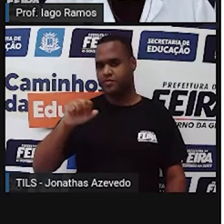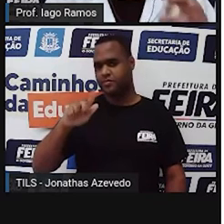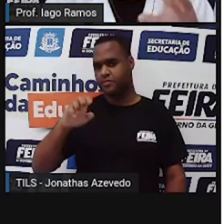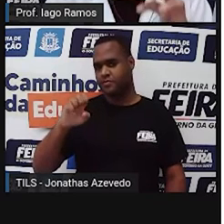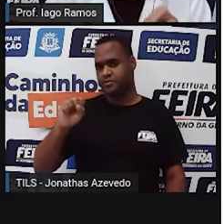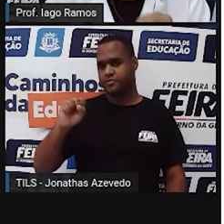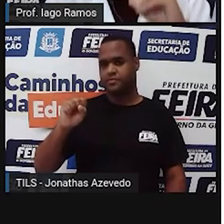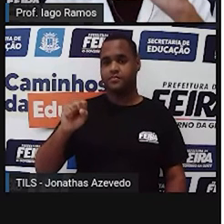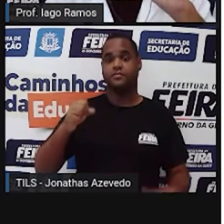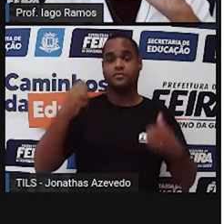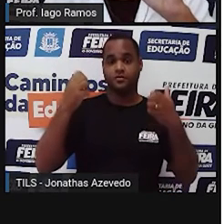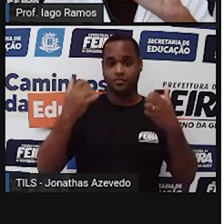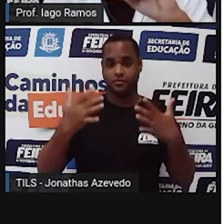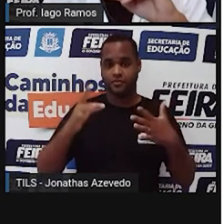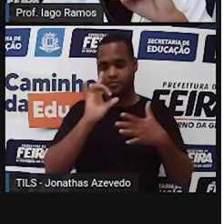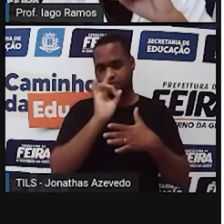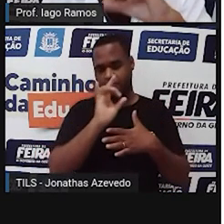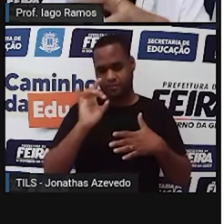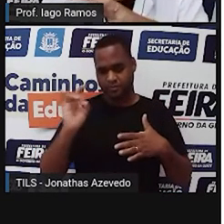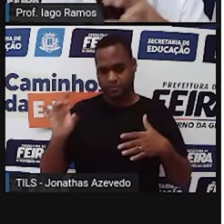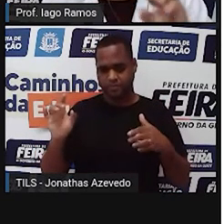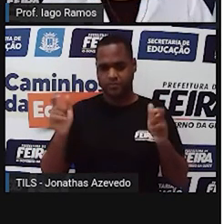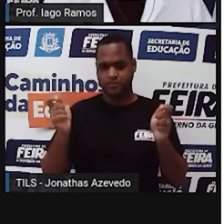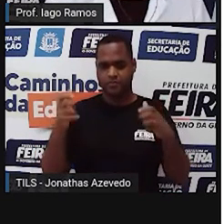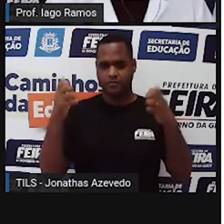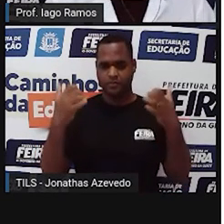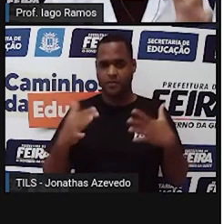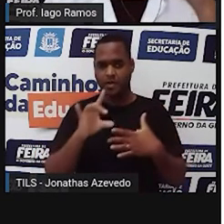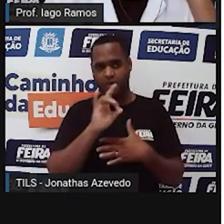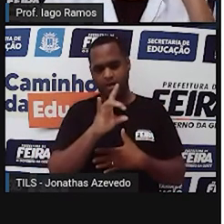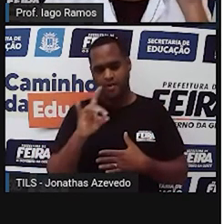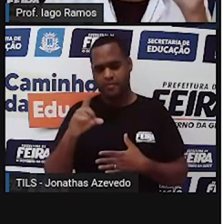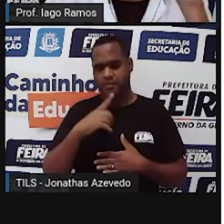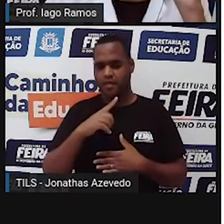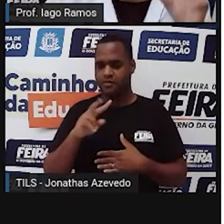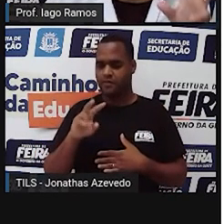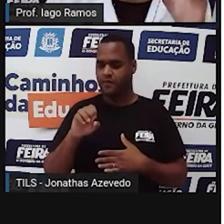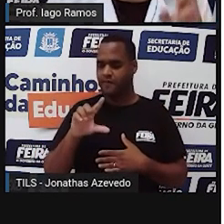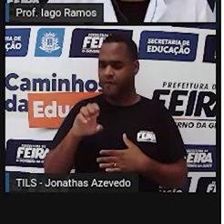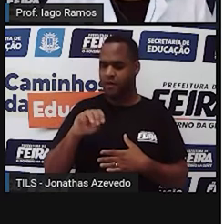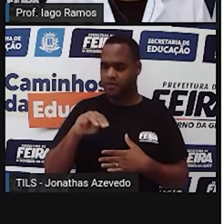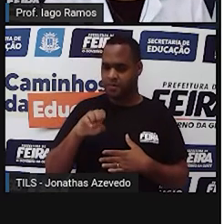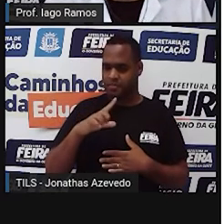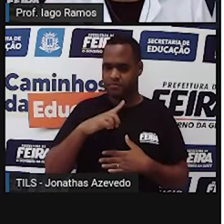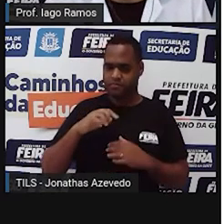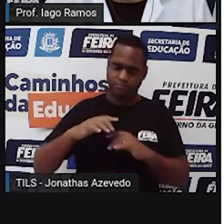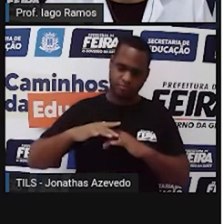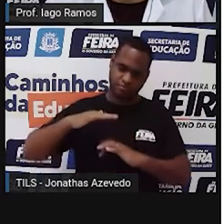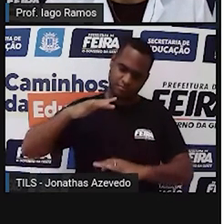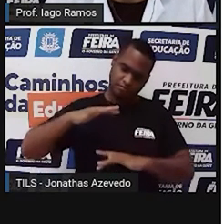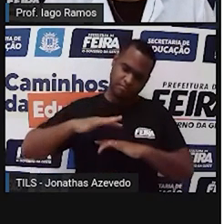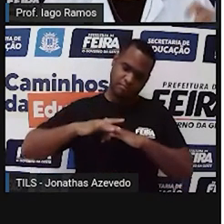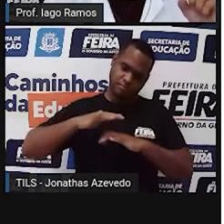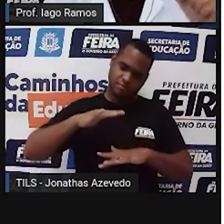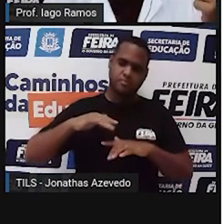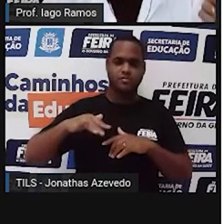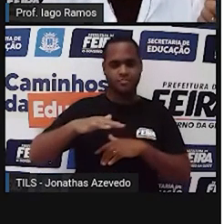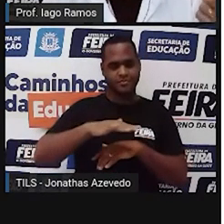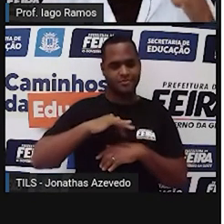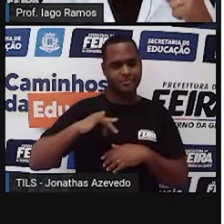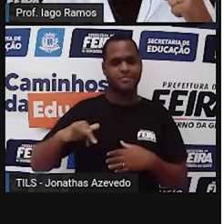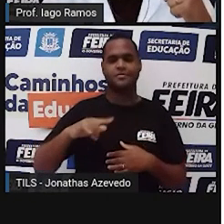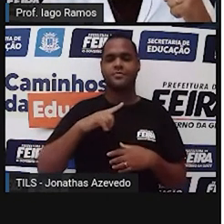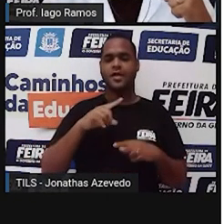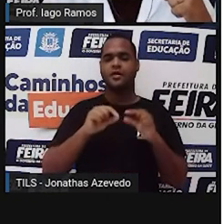E para cada usina dessa tem o volume total do reservatório, né? E